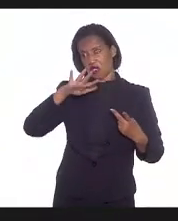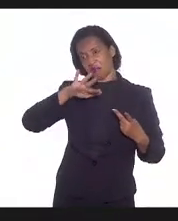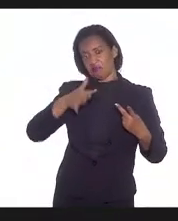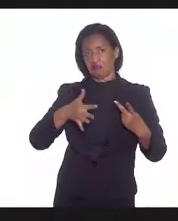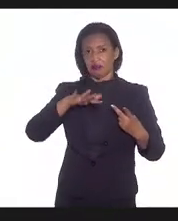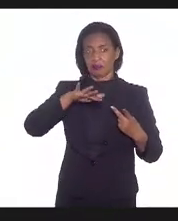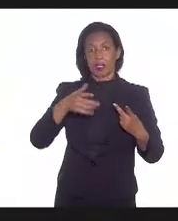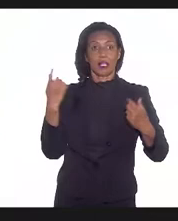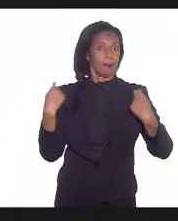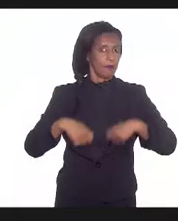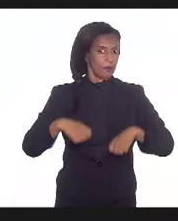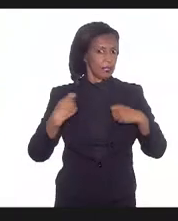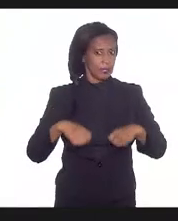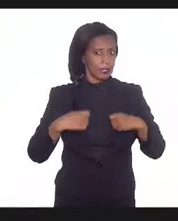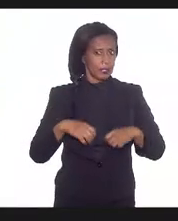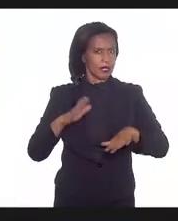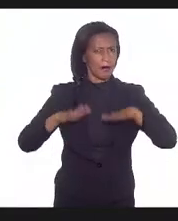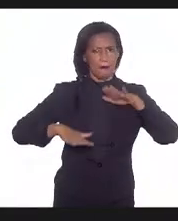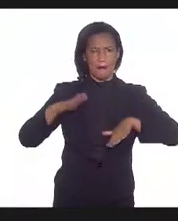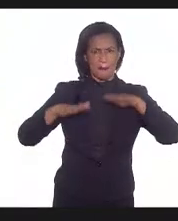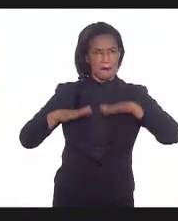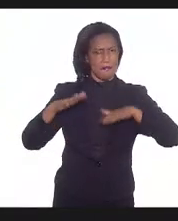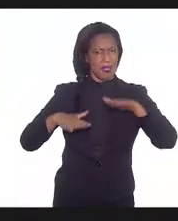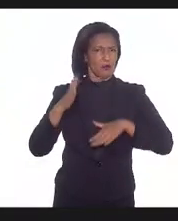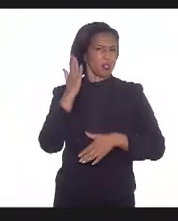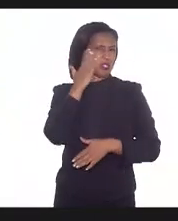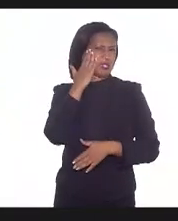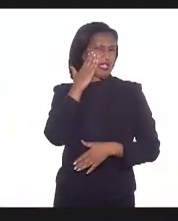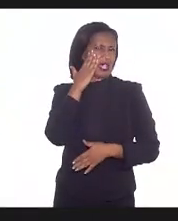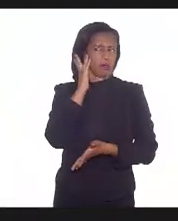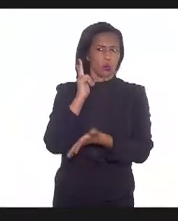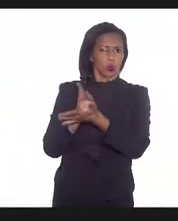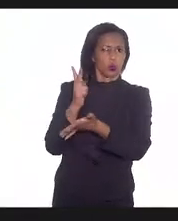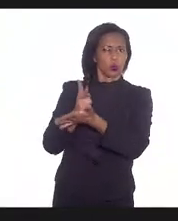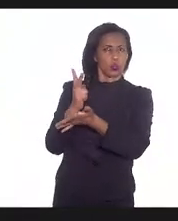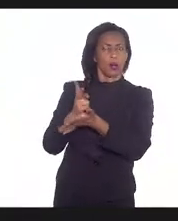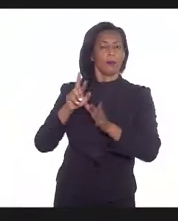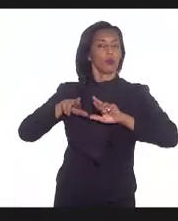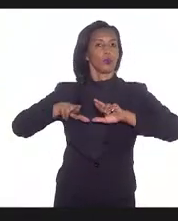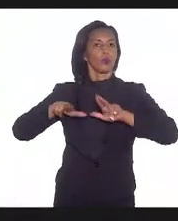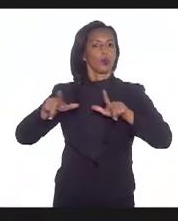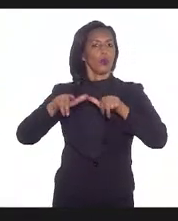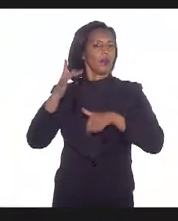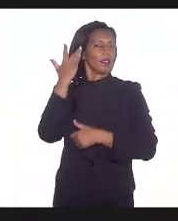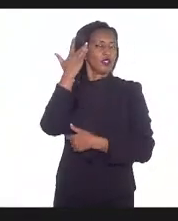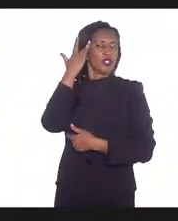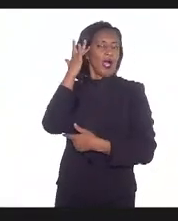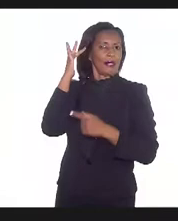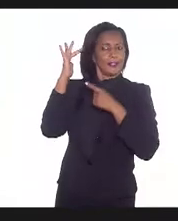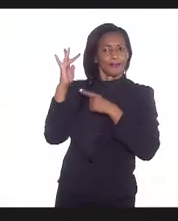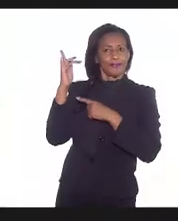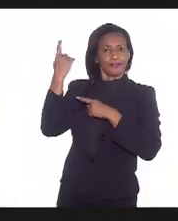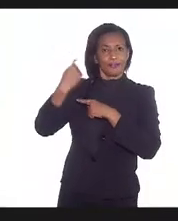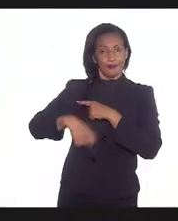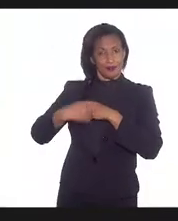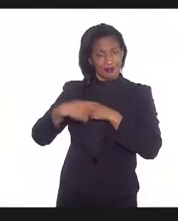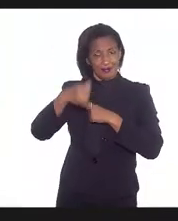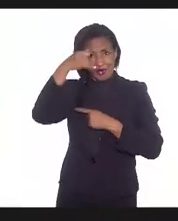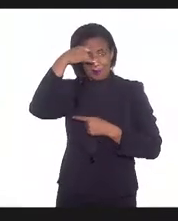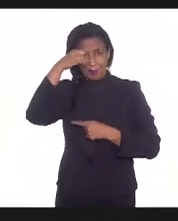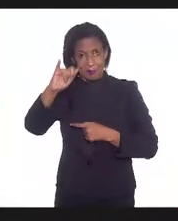que é necessária, mesmo hoje em dia a frequência não é a que a gente acha que deveria ser para conter